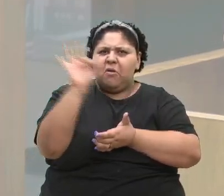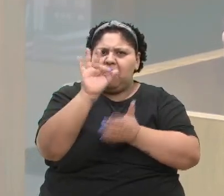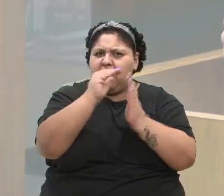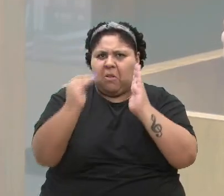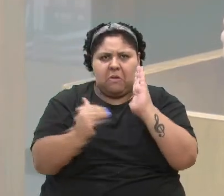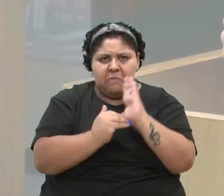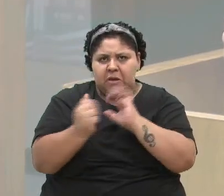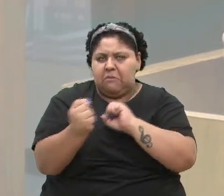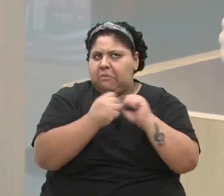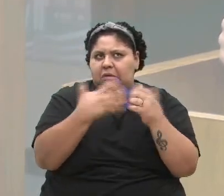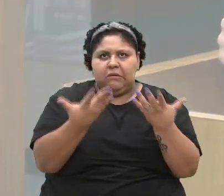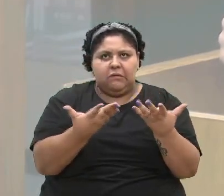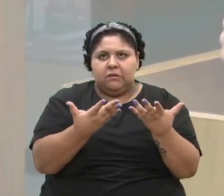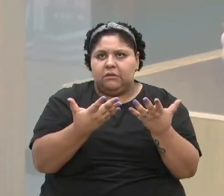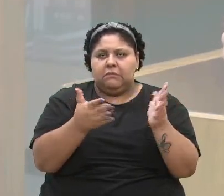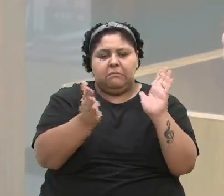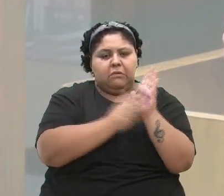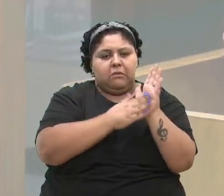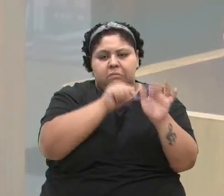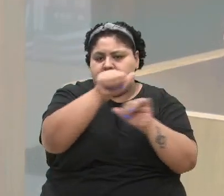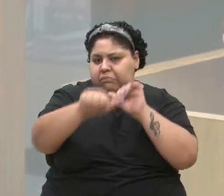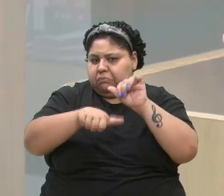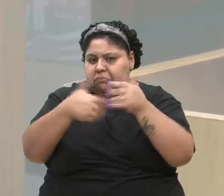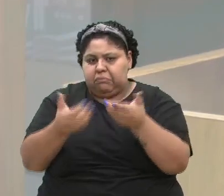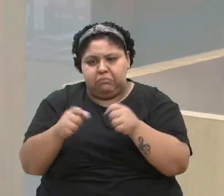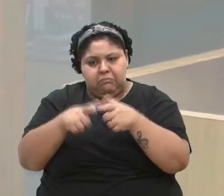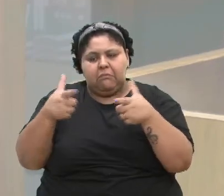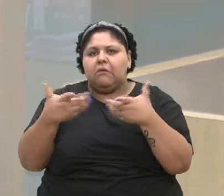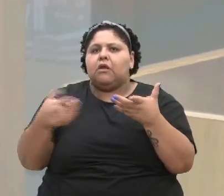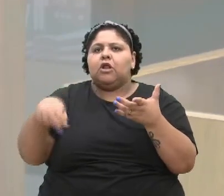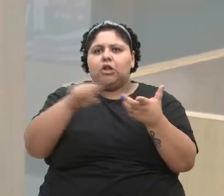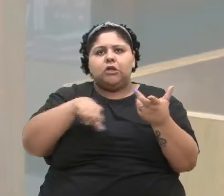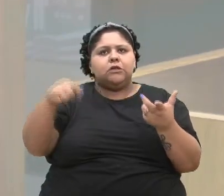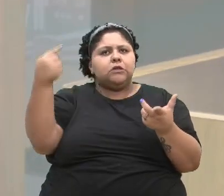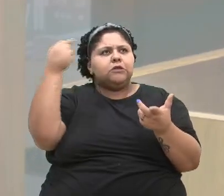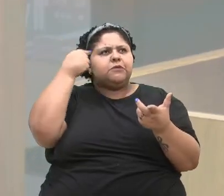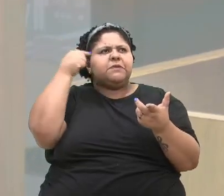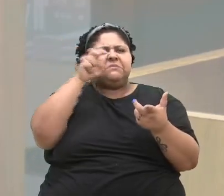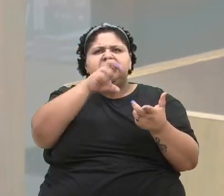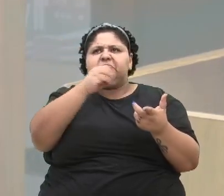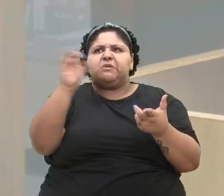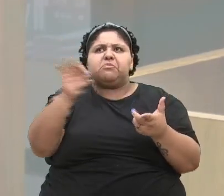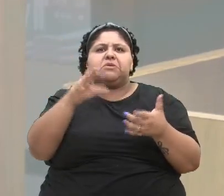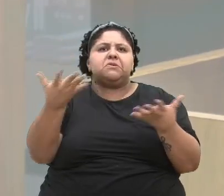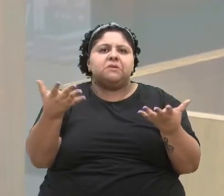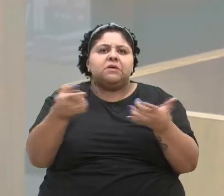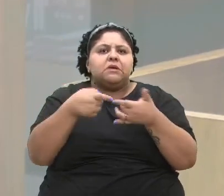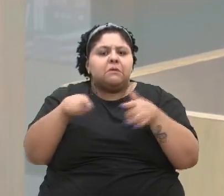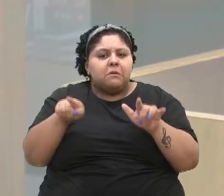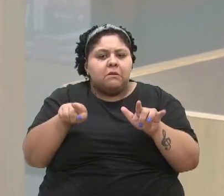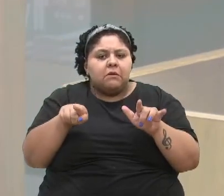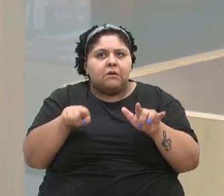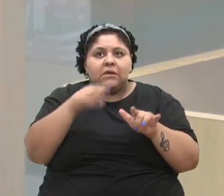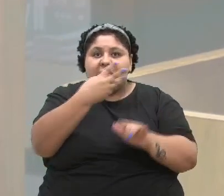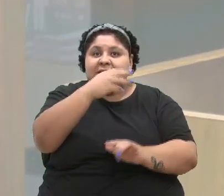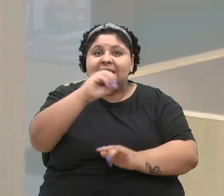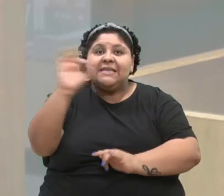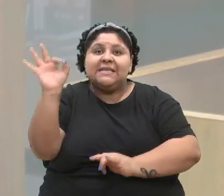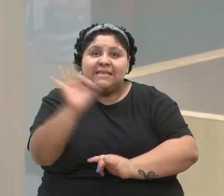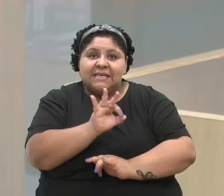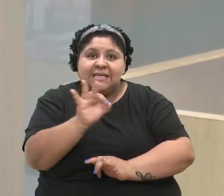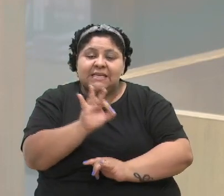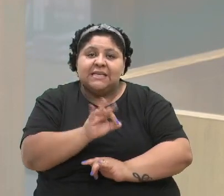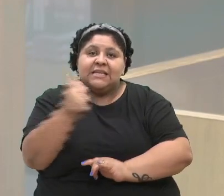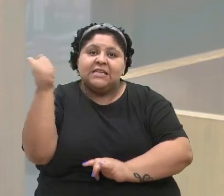ser proposta a alteração, pode ser ampliada, nós pensamos em 50%, mas a gente estabeleceu aqui 30% de